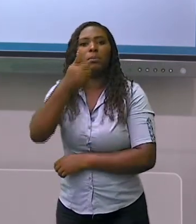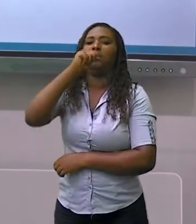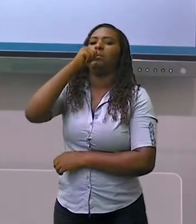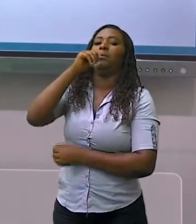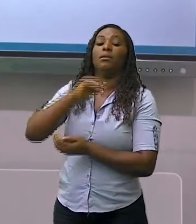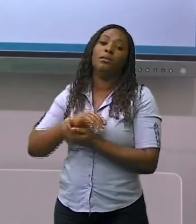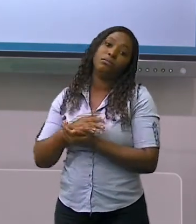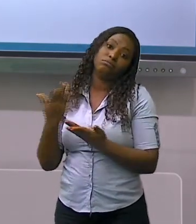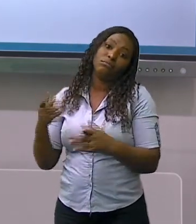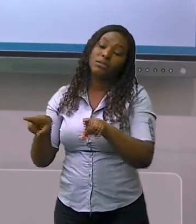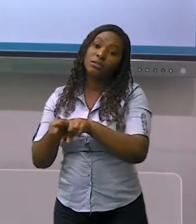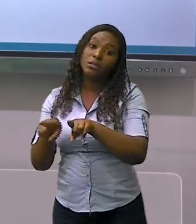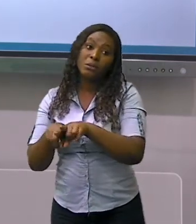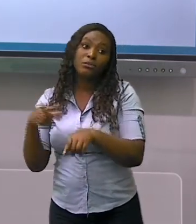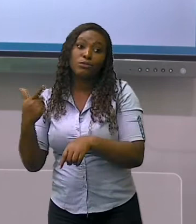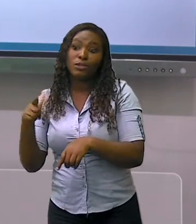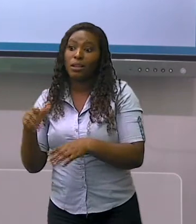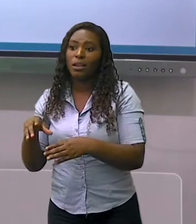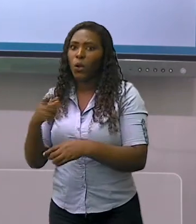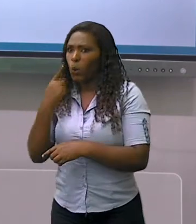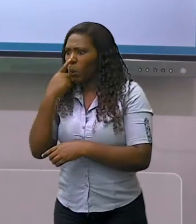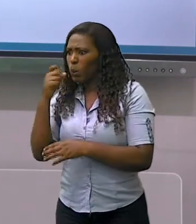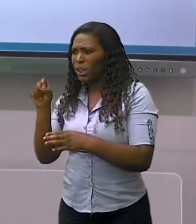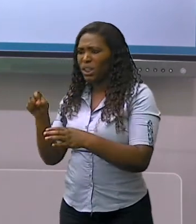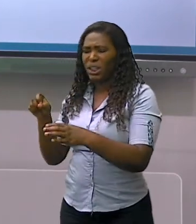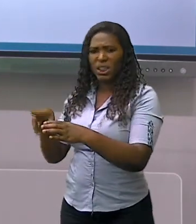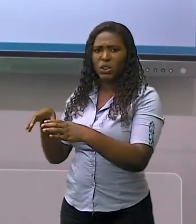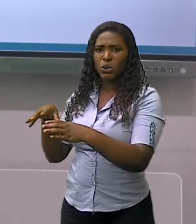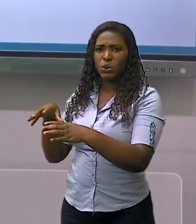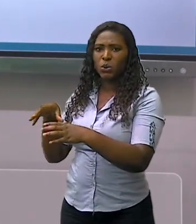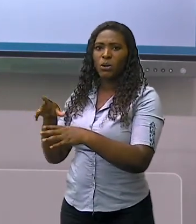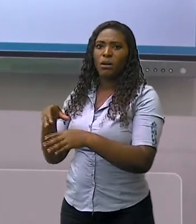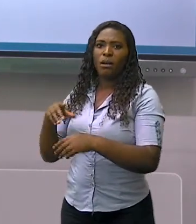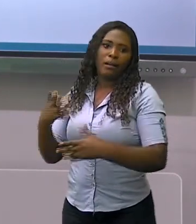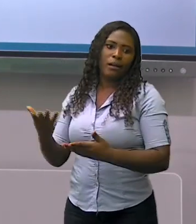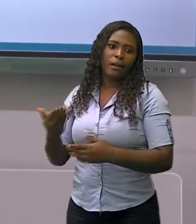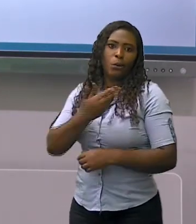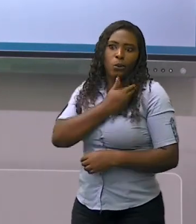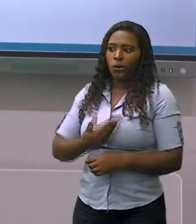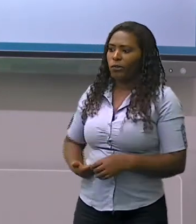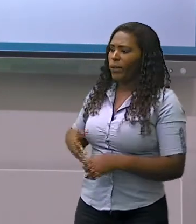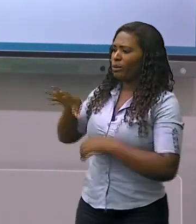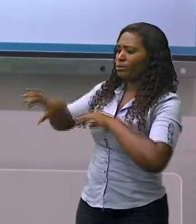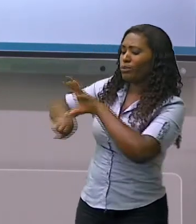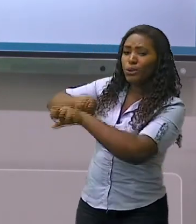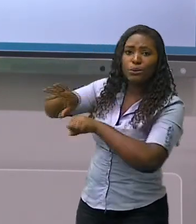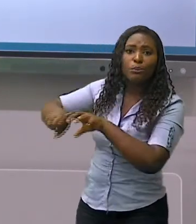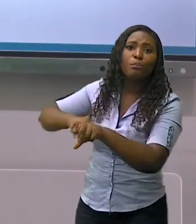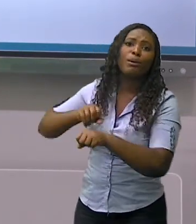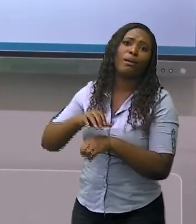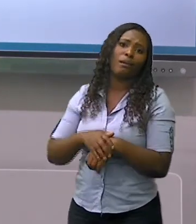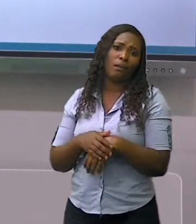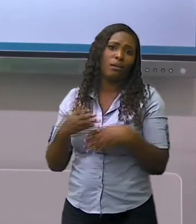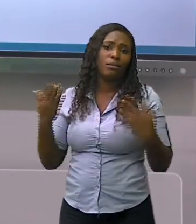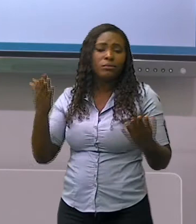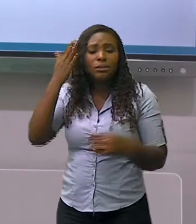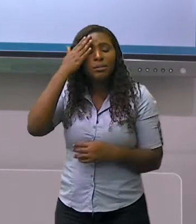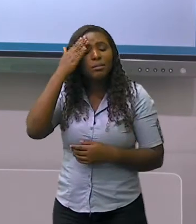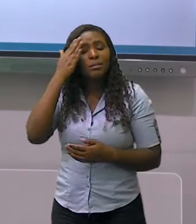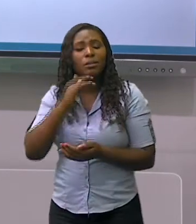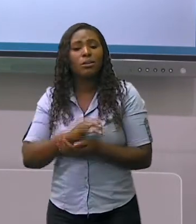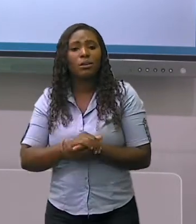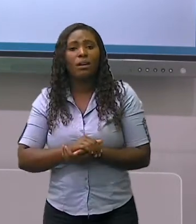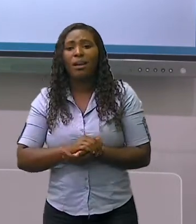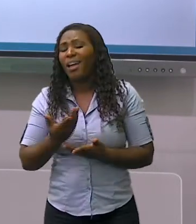doméstico, o que torna essa comunidade tradicional, estas áreas, um grande desafio para